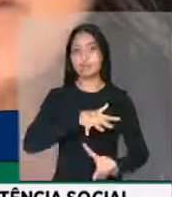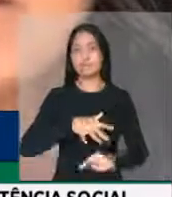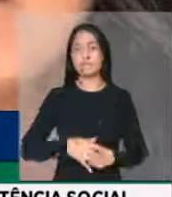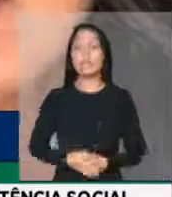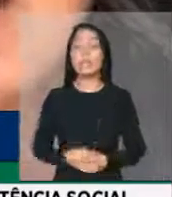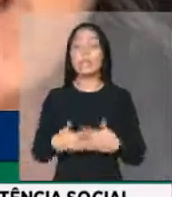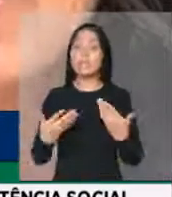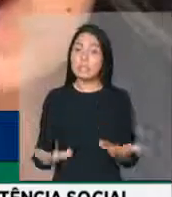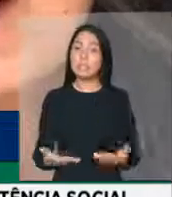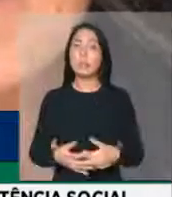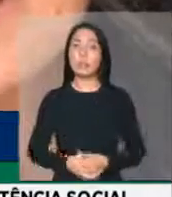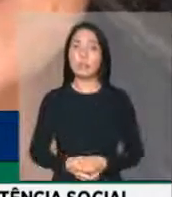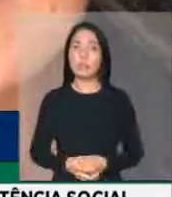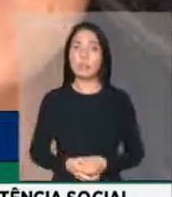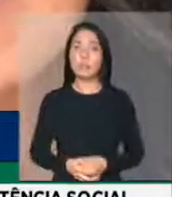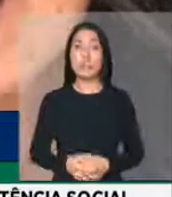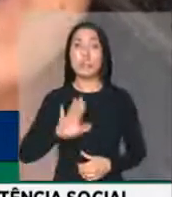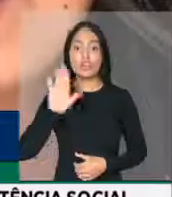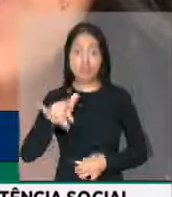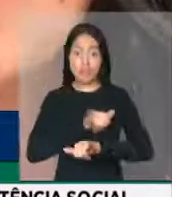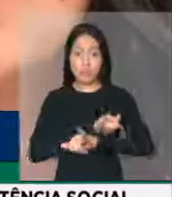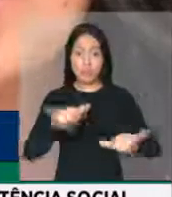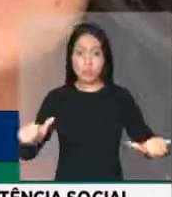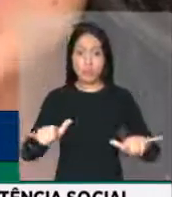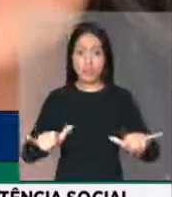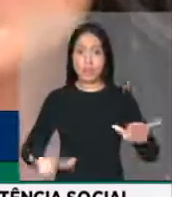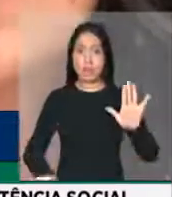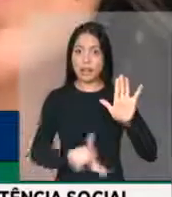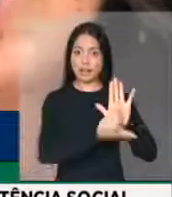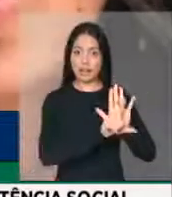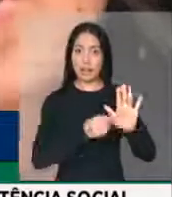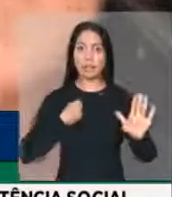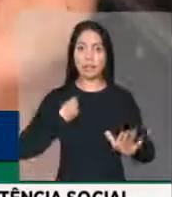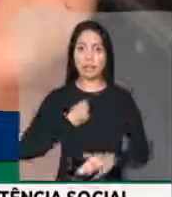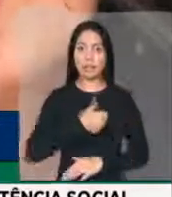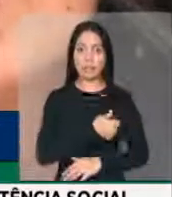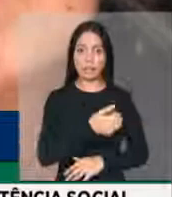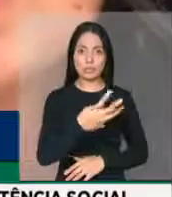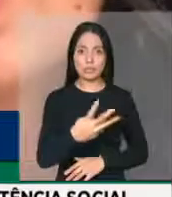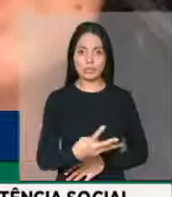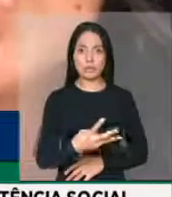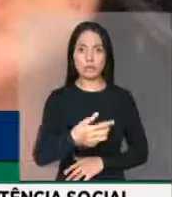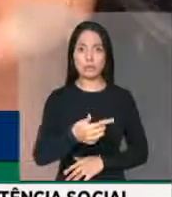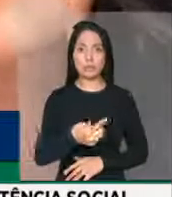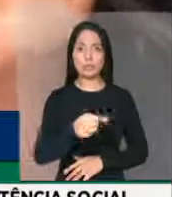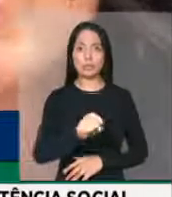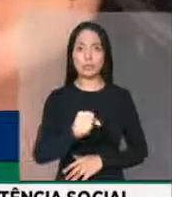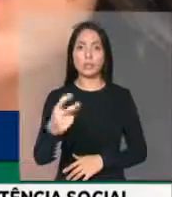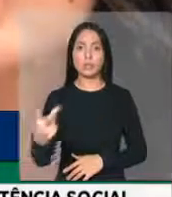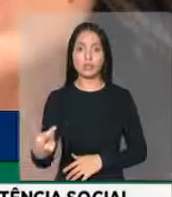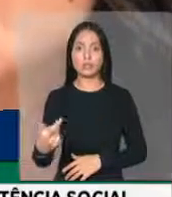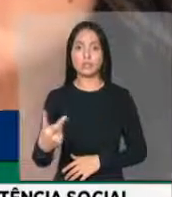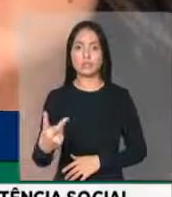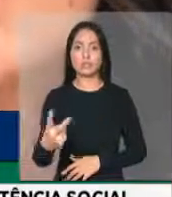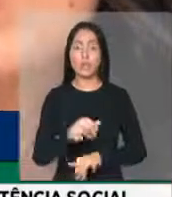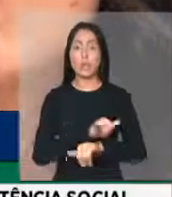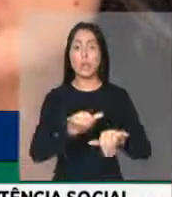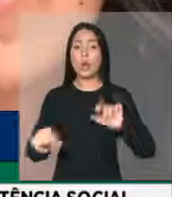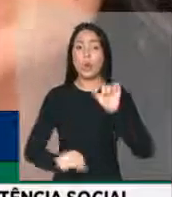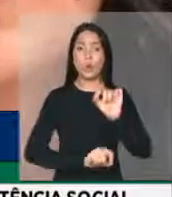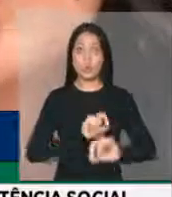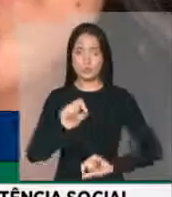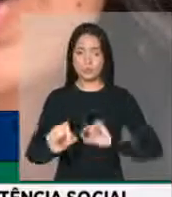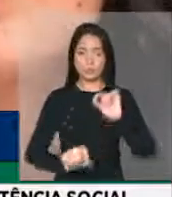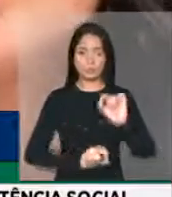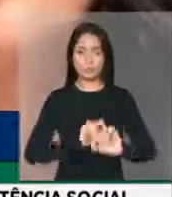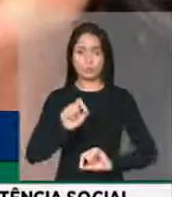que foi recentemente publicada a Lei nº 13.972, de 22 de abril de 2020, que suspege por 120 dias a